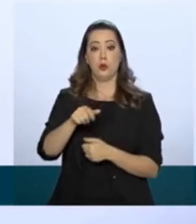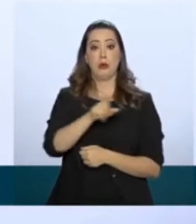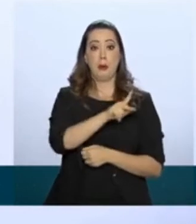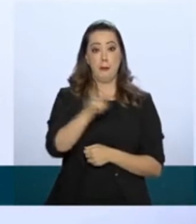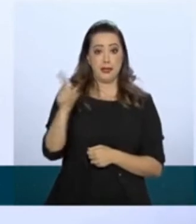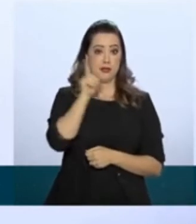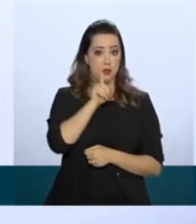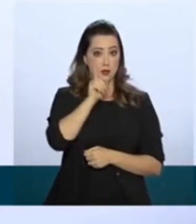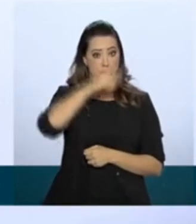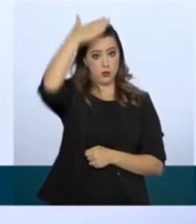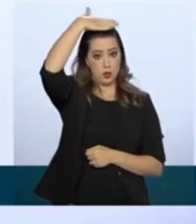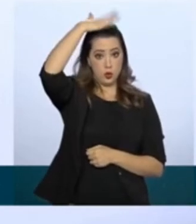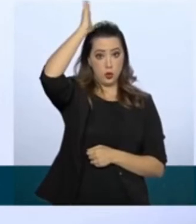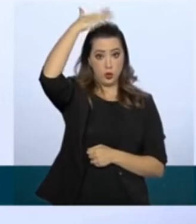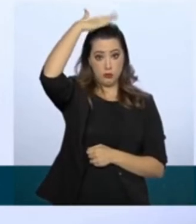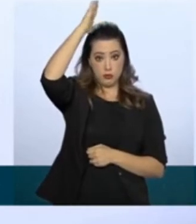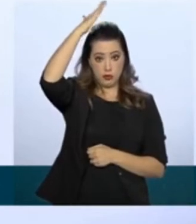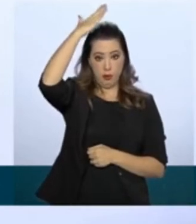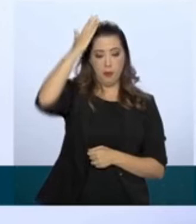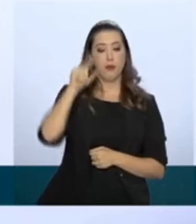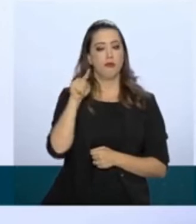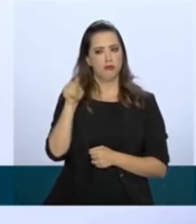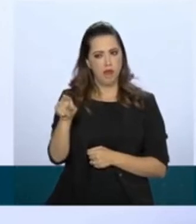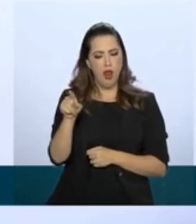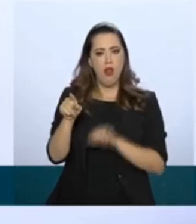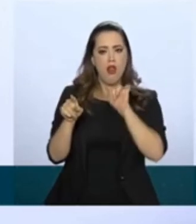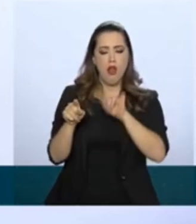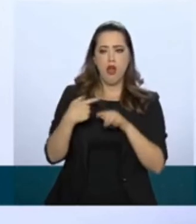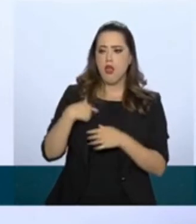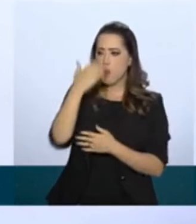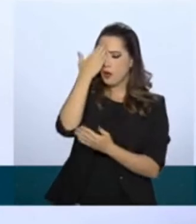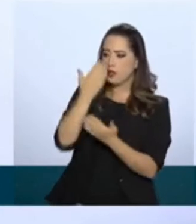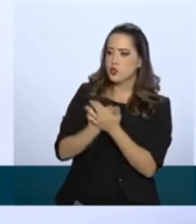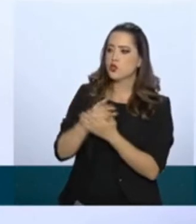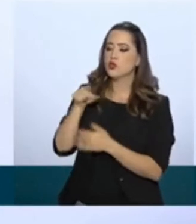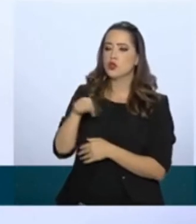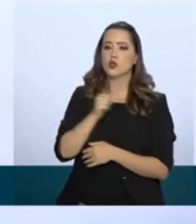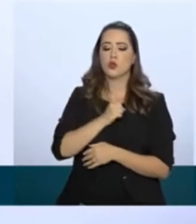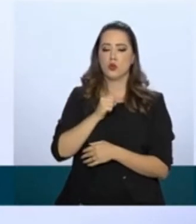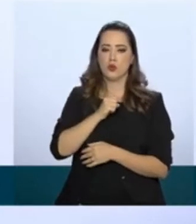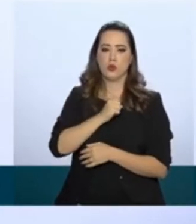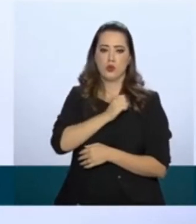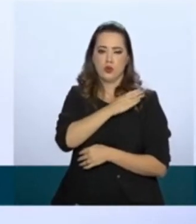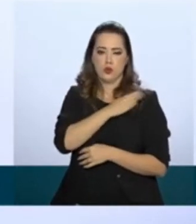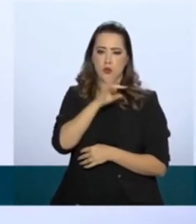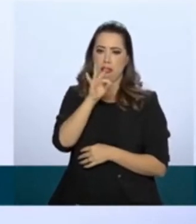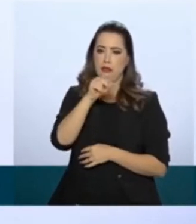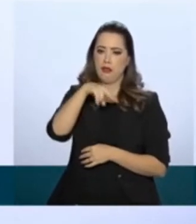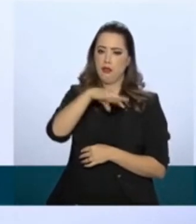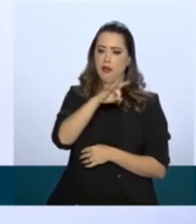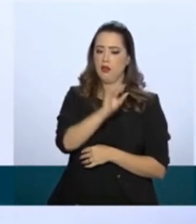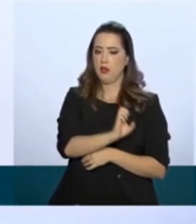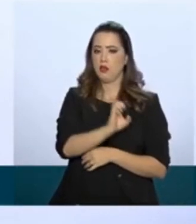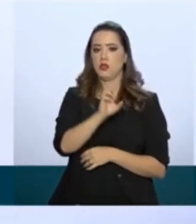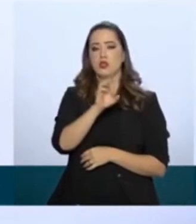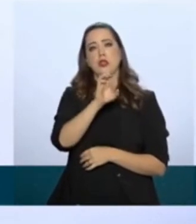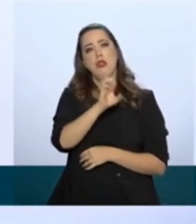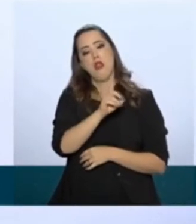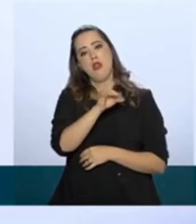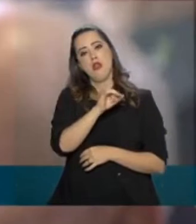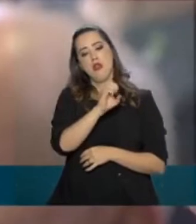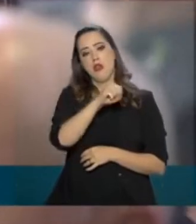Tenho certeza que, para o subterente Hélio, do Exército Brasileiro, meu irmão, que eu conheço há não sei